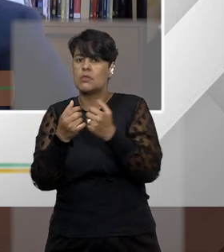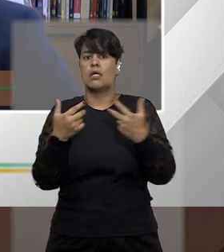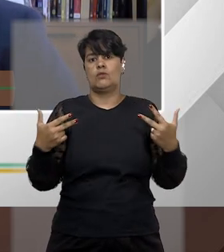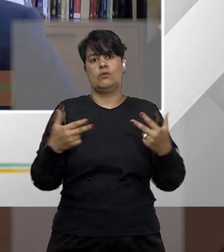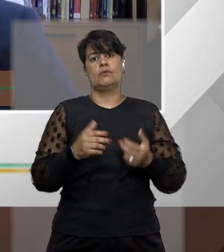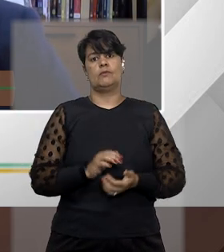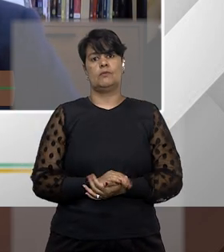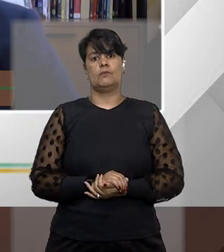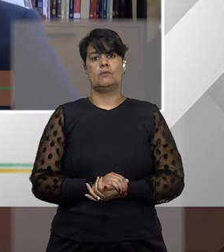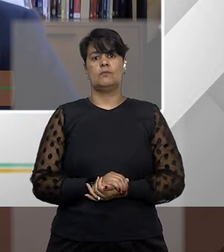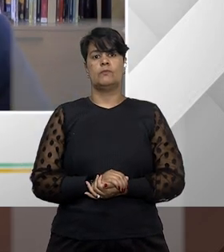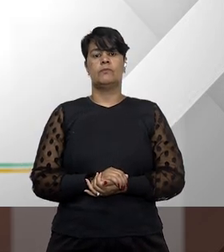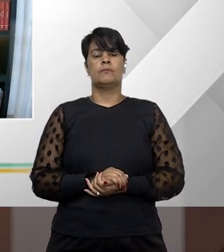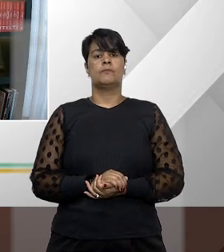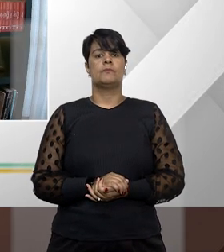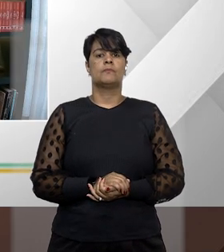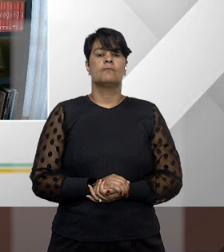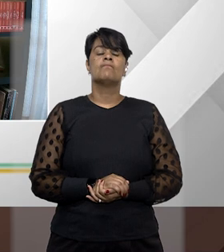mandamental.